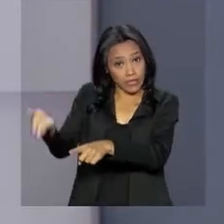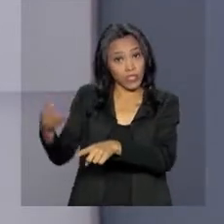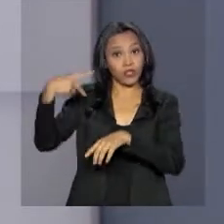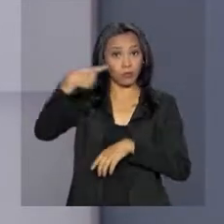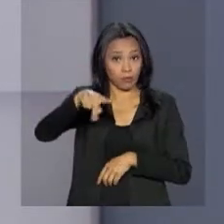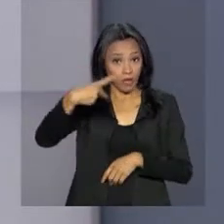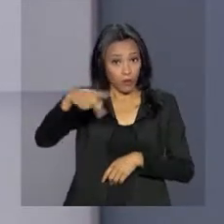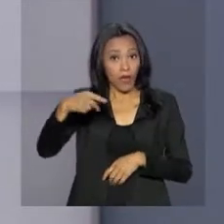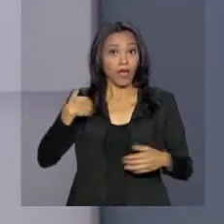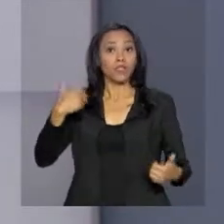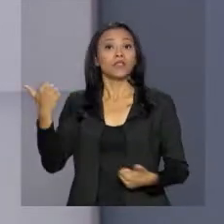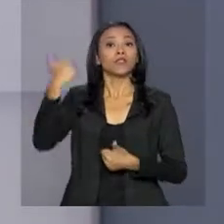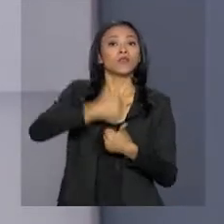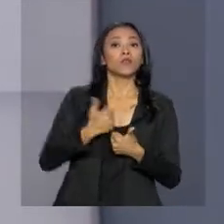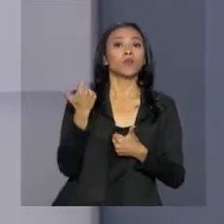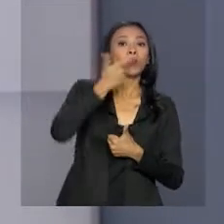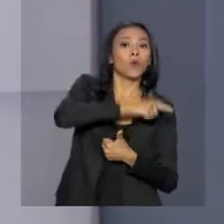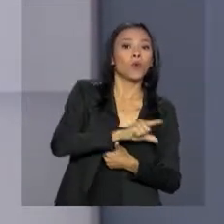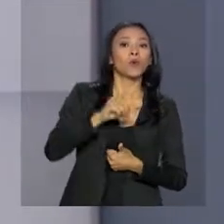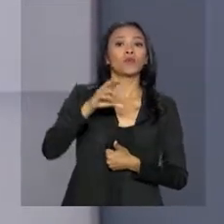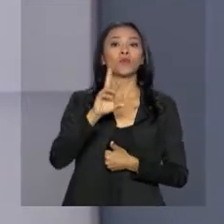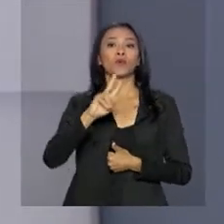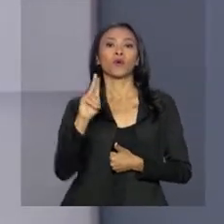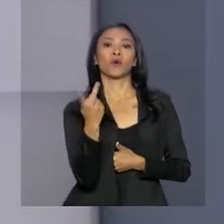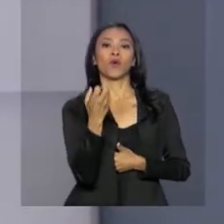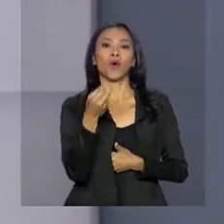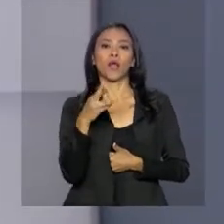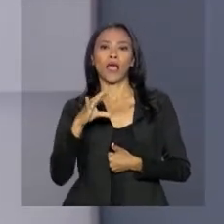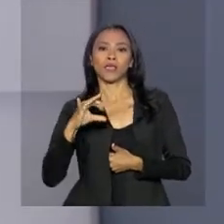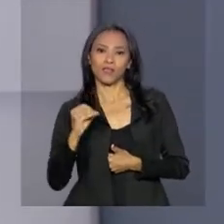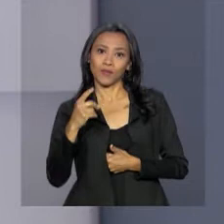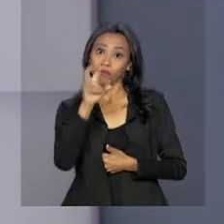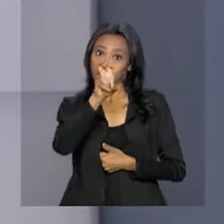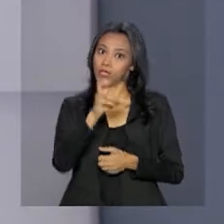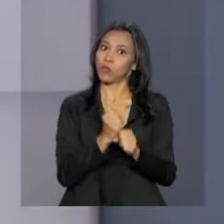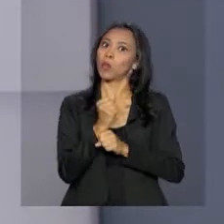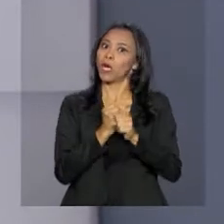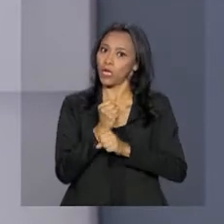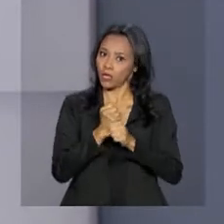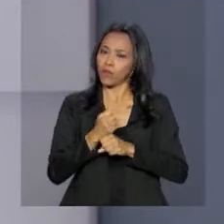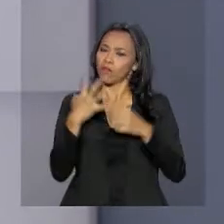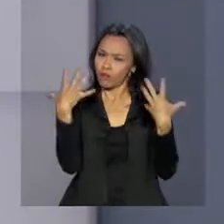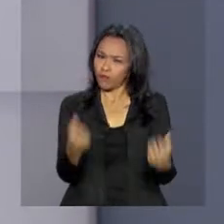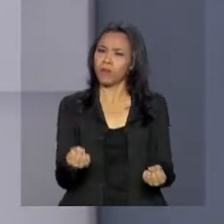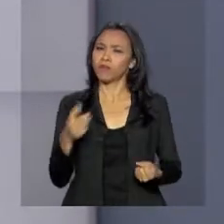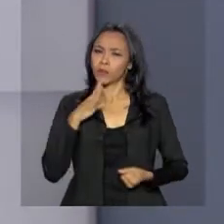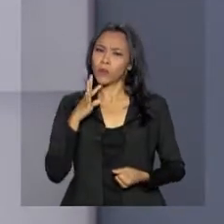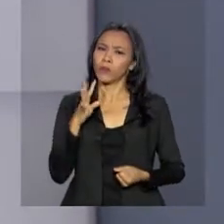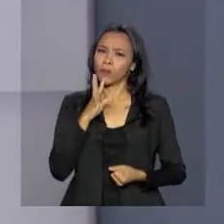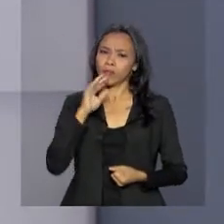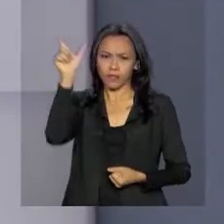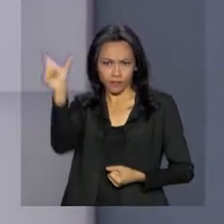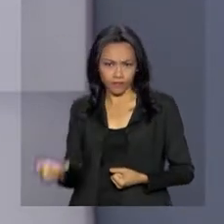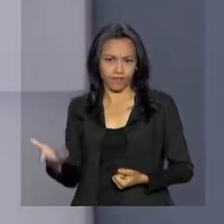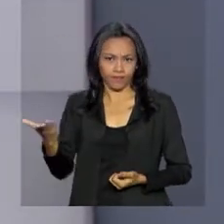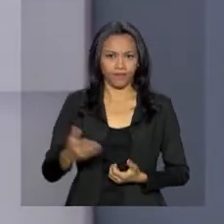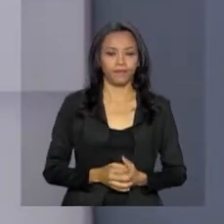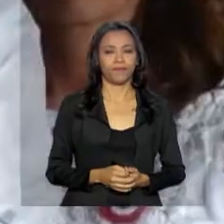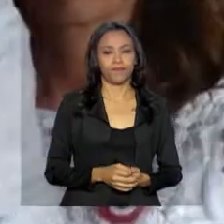Horácio Cartes, que governou o Paraguai nos últimos cinco anos. Vamos conhecer agora um pouco mais da história de Mário Abdu Benítez.